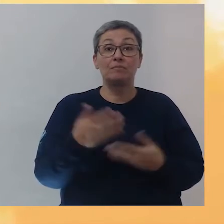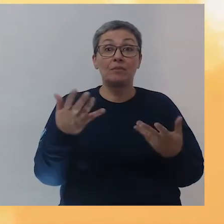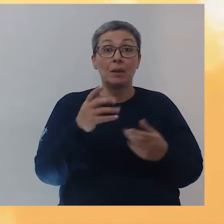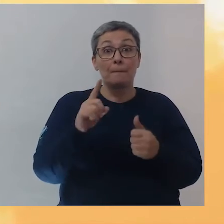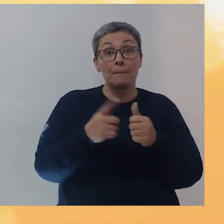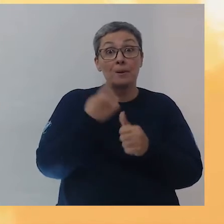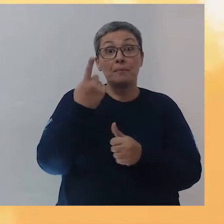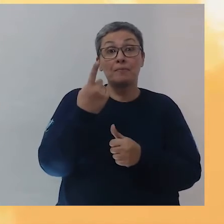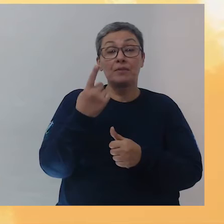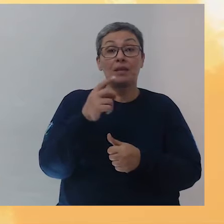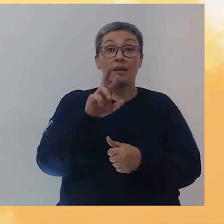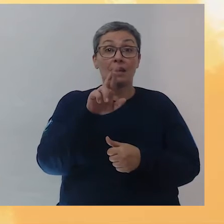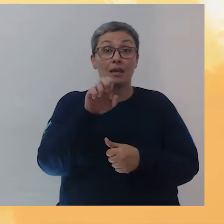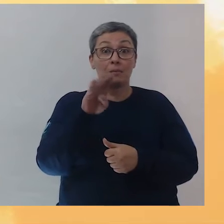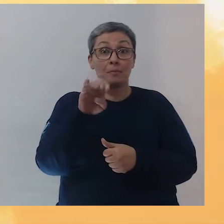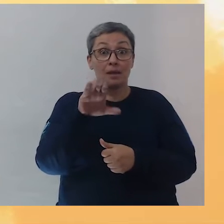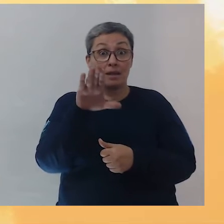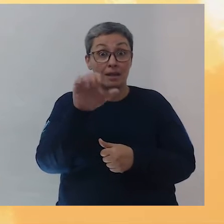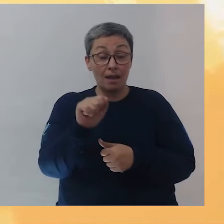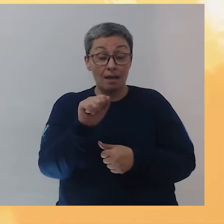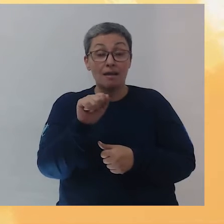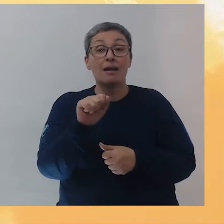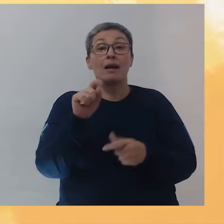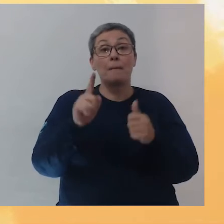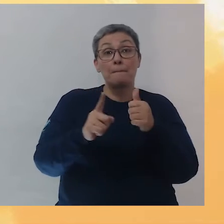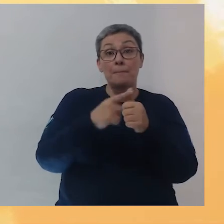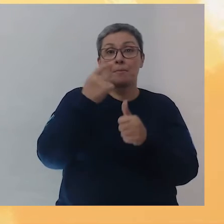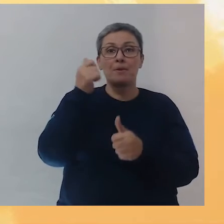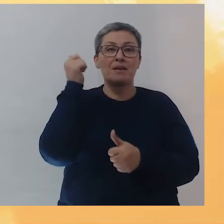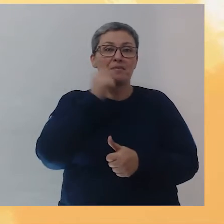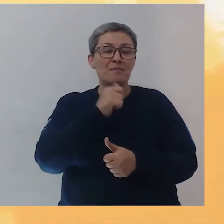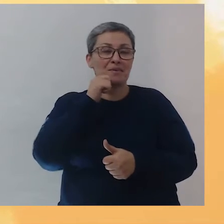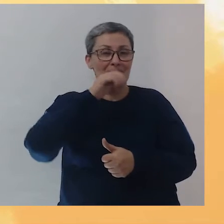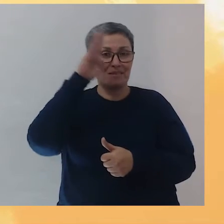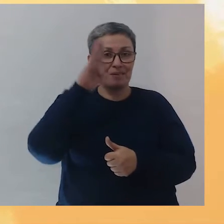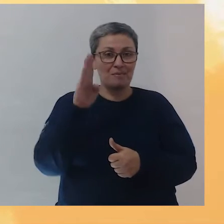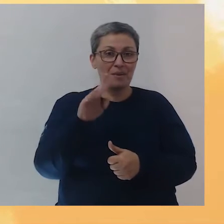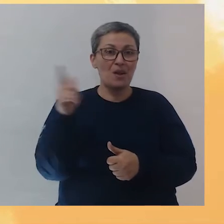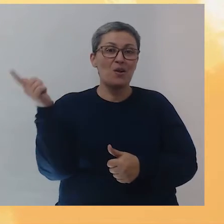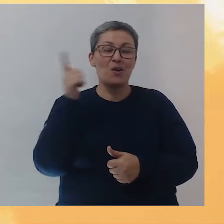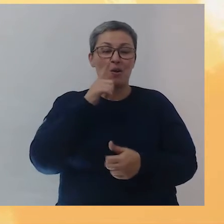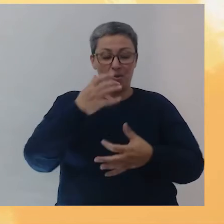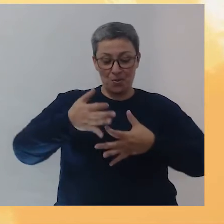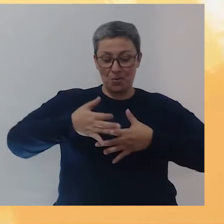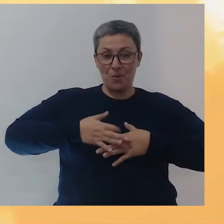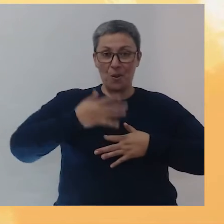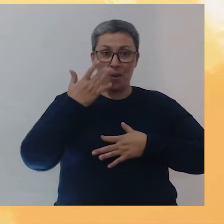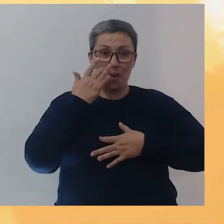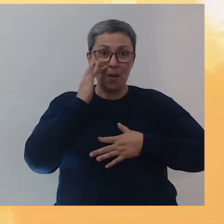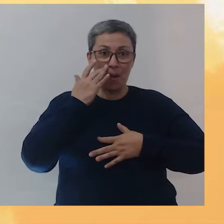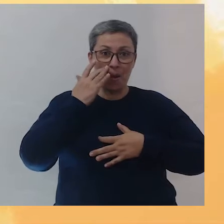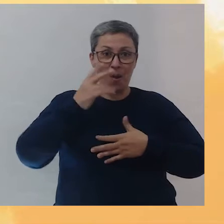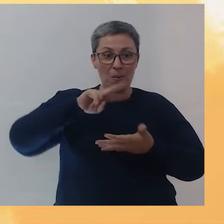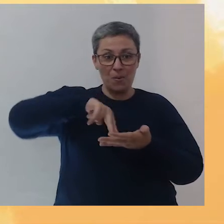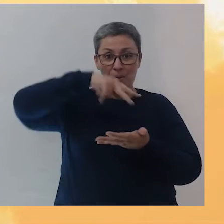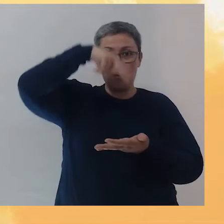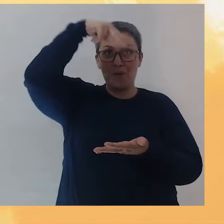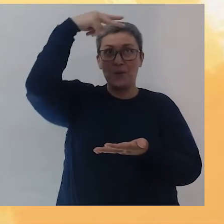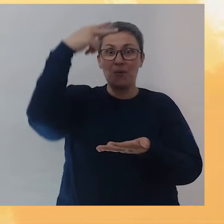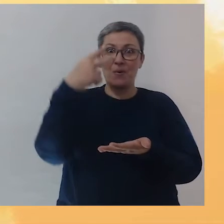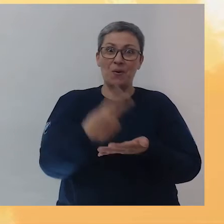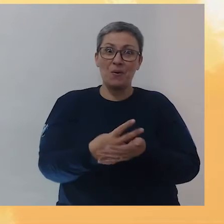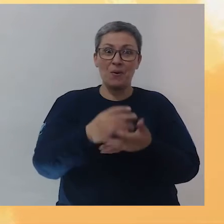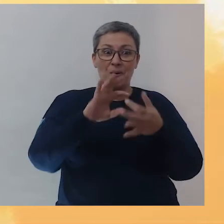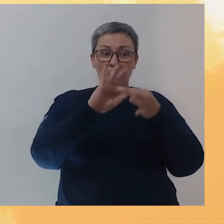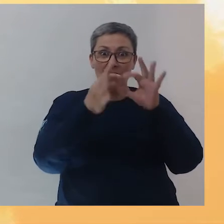Bom, a primeira que eu vou falar é a Rebeca Andrade, que é a primeira mulher brasileira a conquistar a medalha de ouro na ginásica artística dos